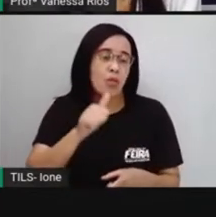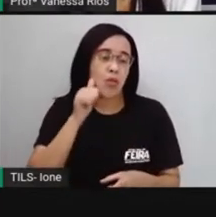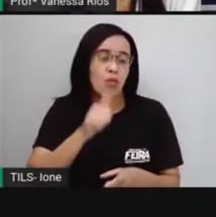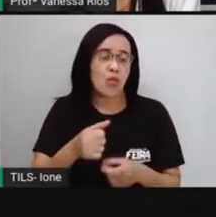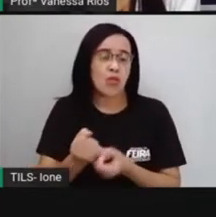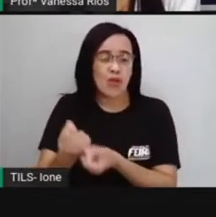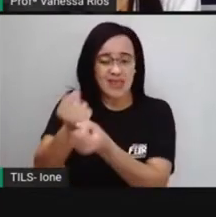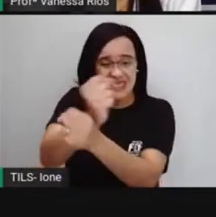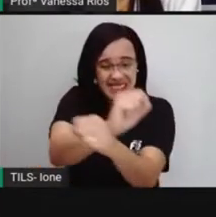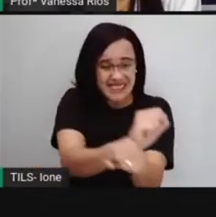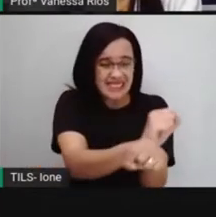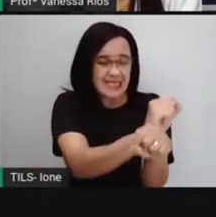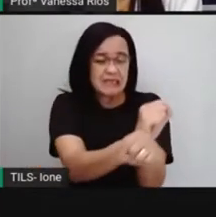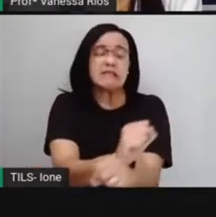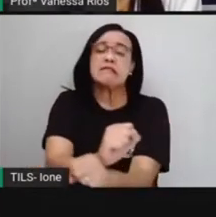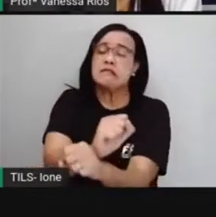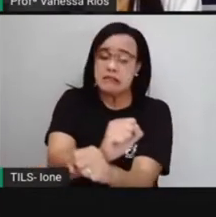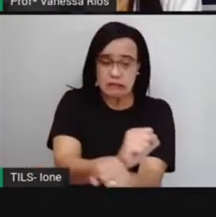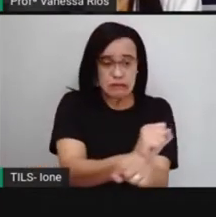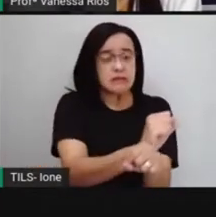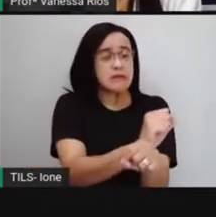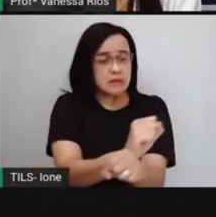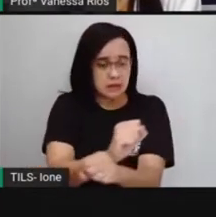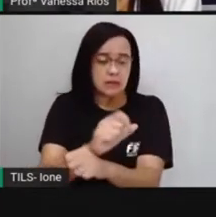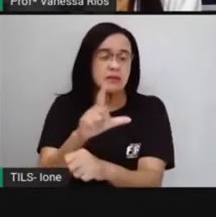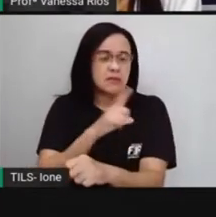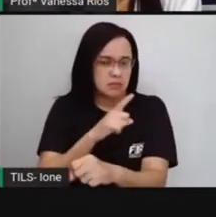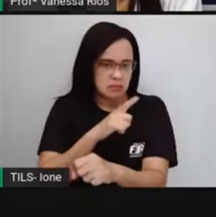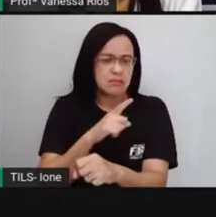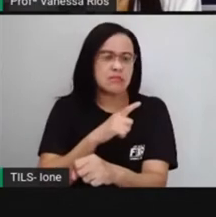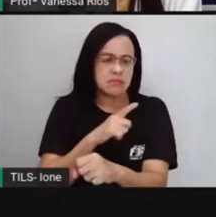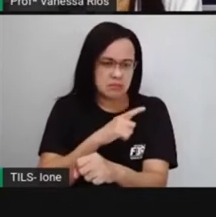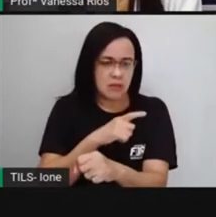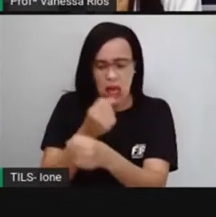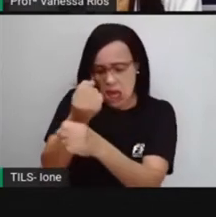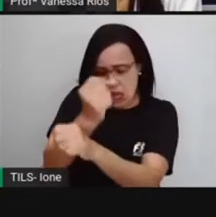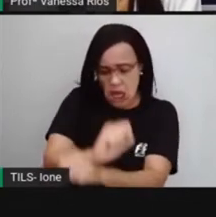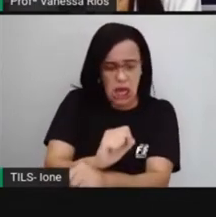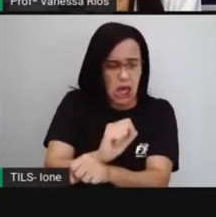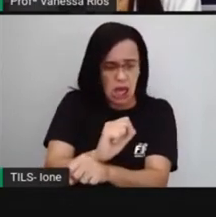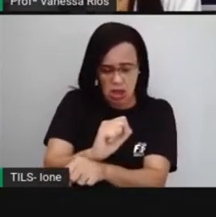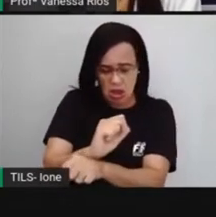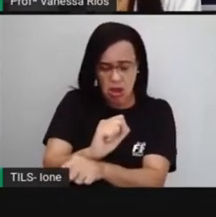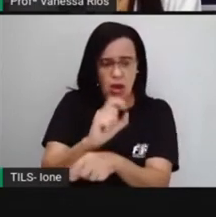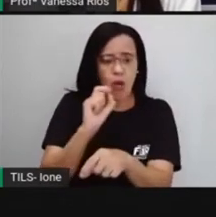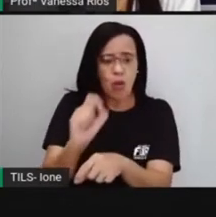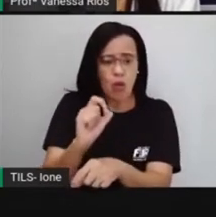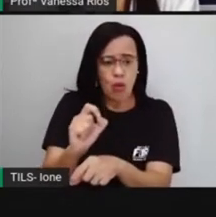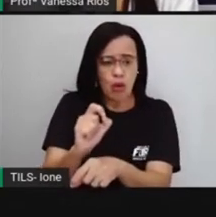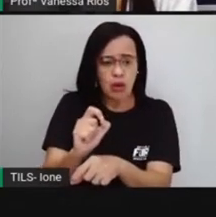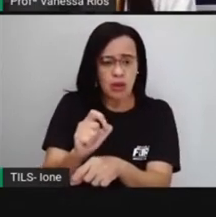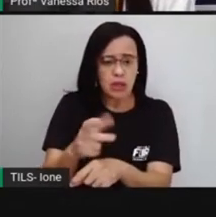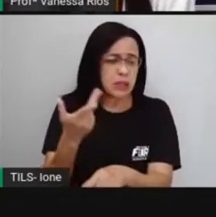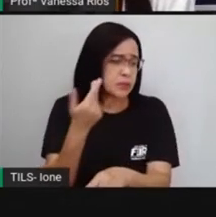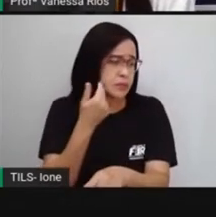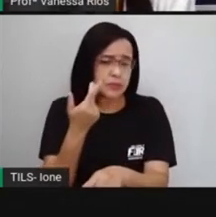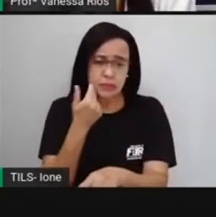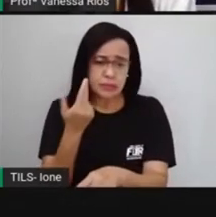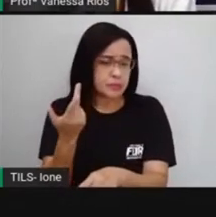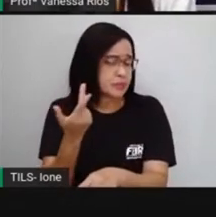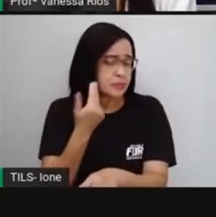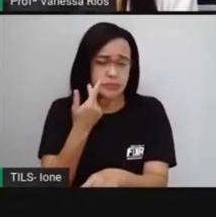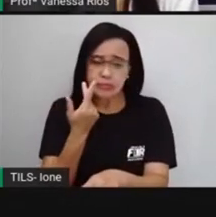Então, a gente percebe aí que a escravidão foi uma prática comum e também uma prática aceita por diversos